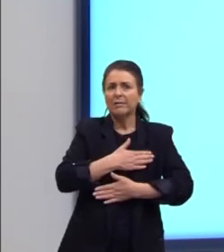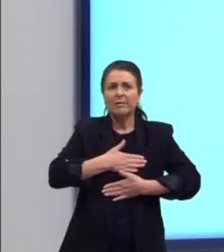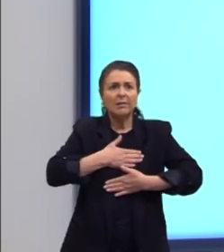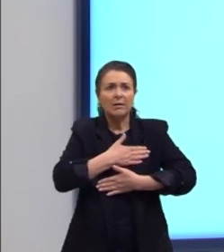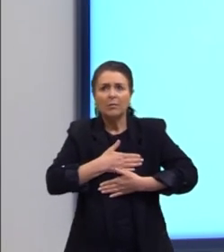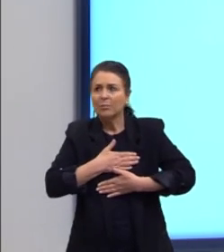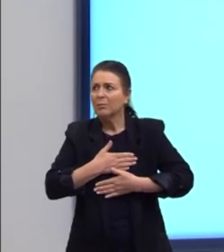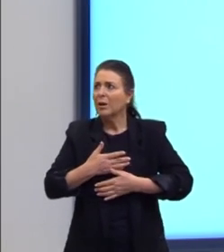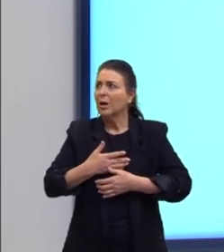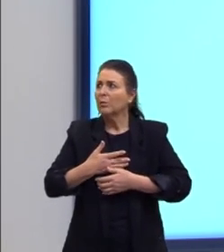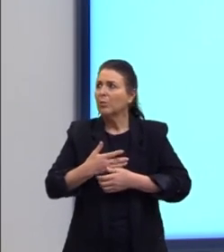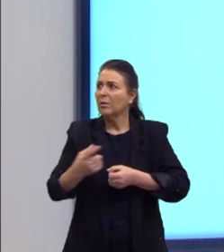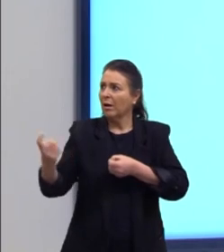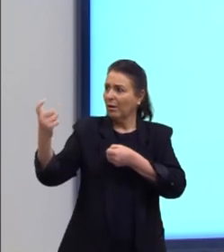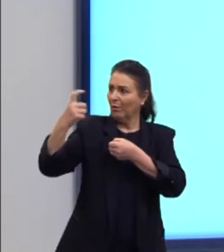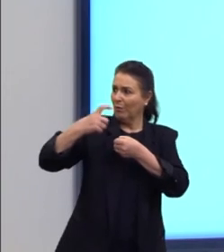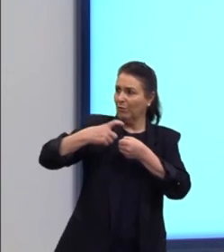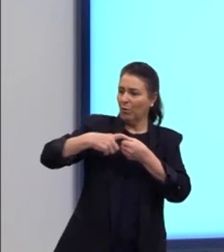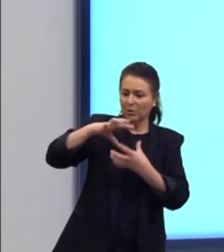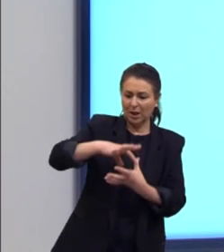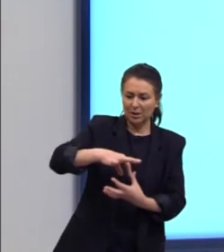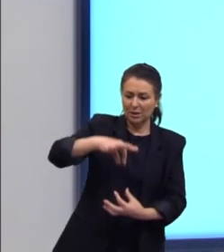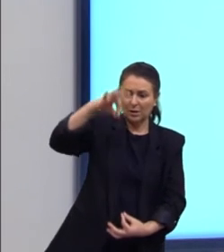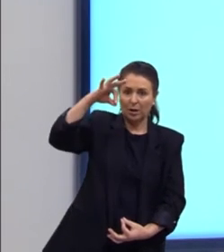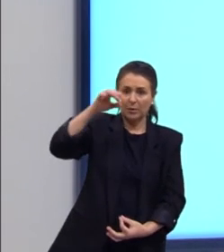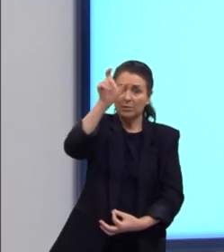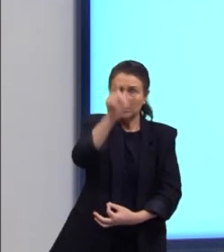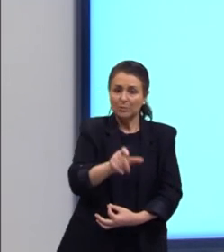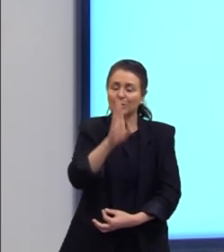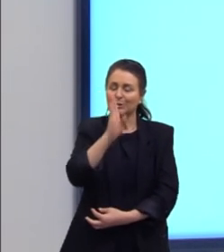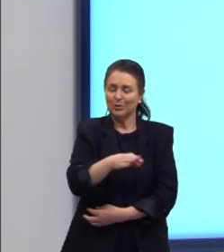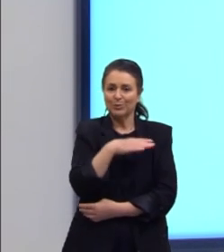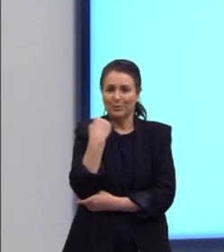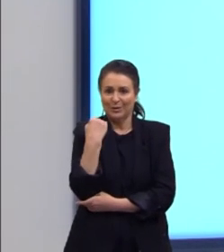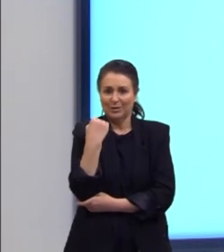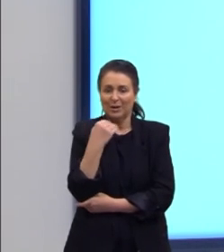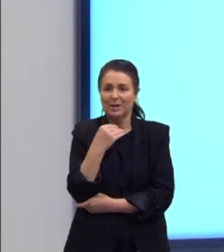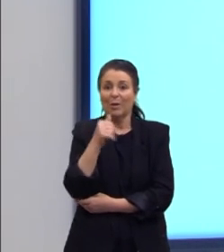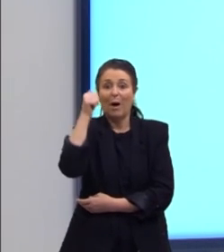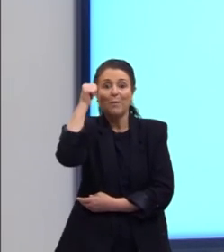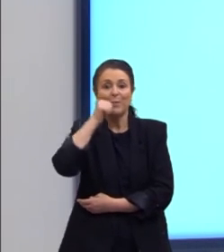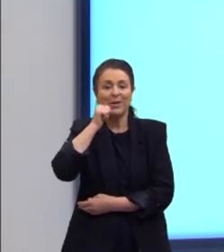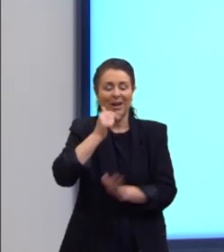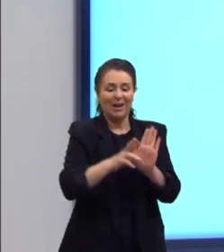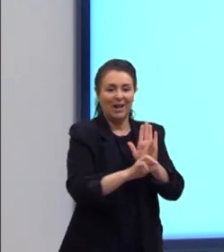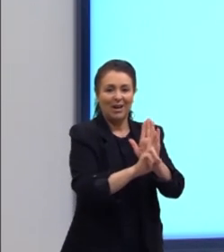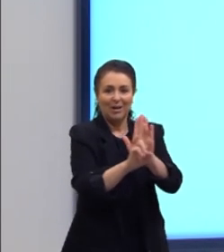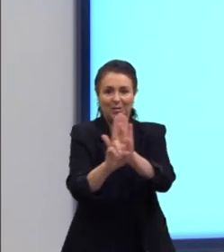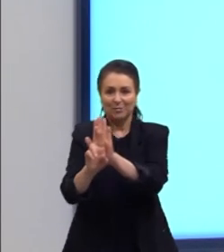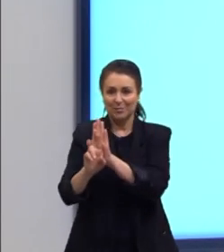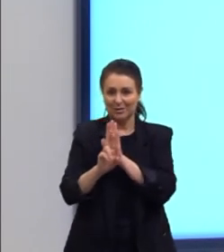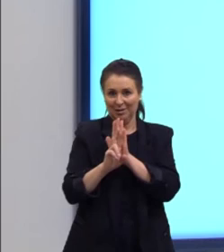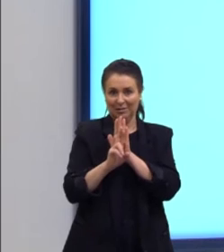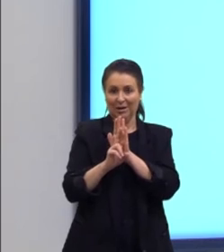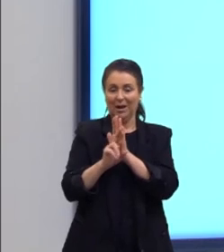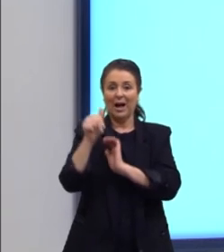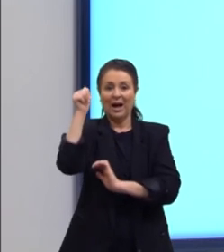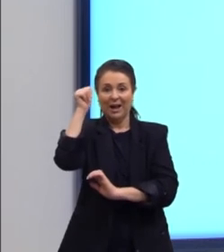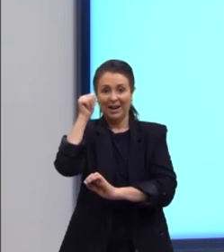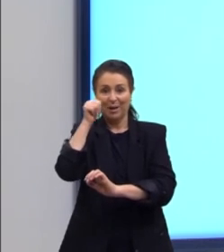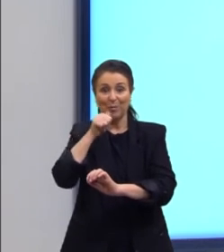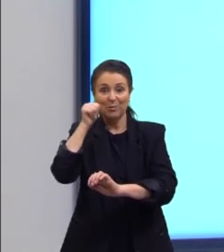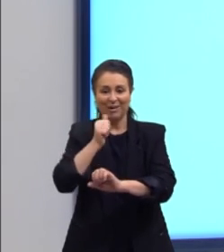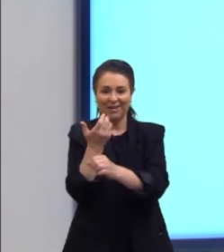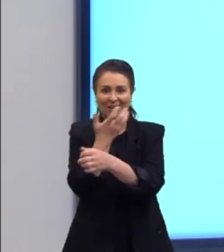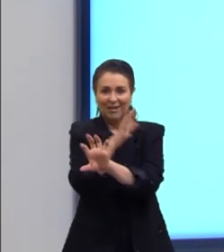das almas daqueles que já se foram. A Katrina, então, ela mostra, ela é uma caveira que se